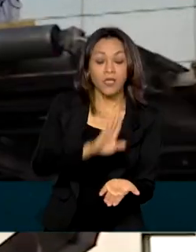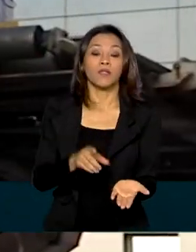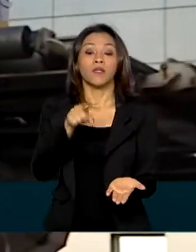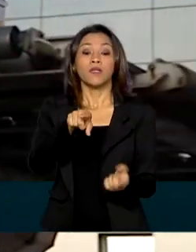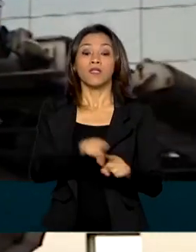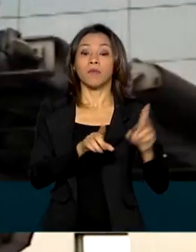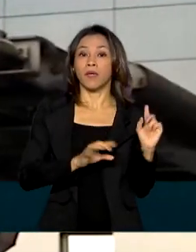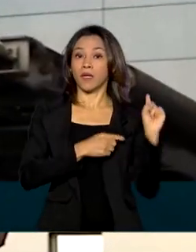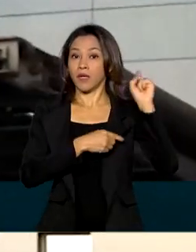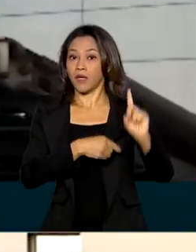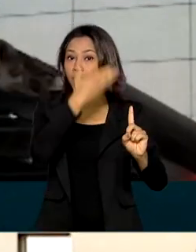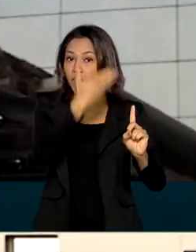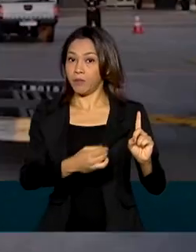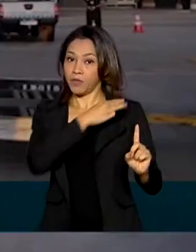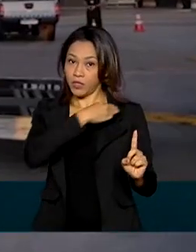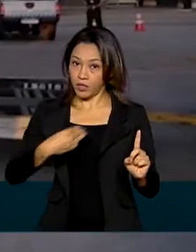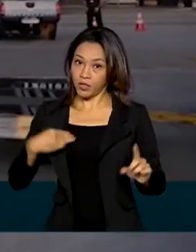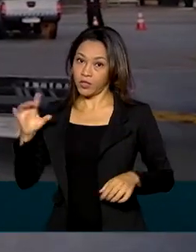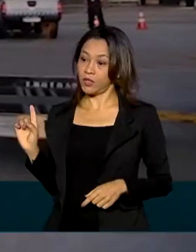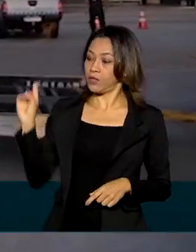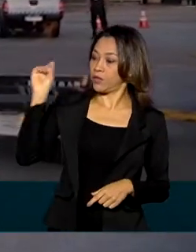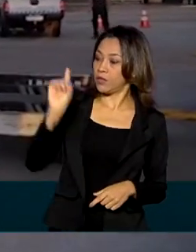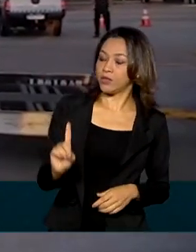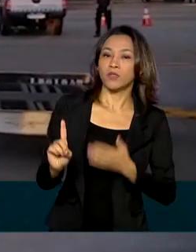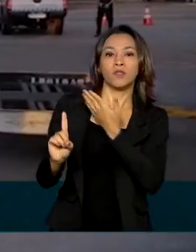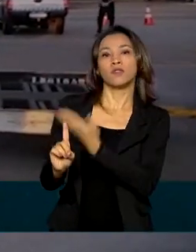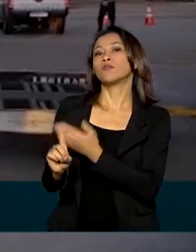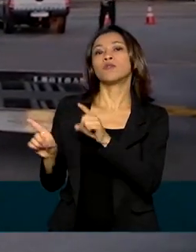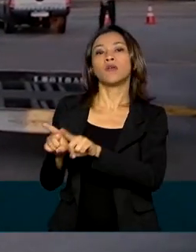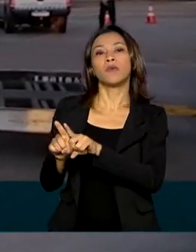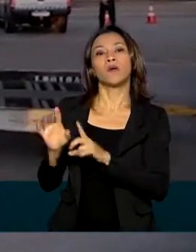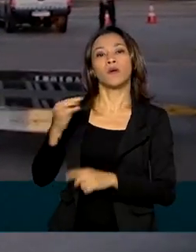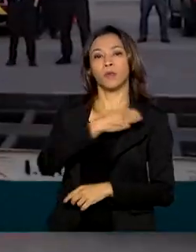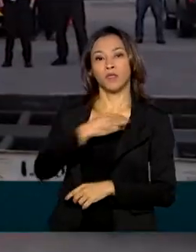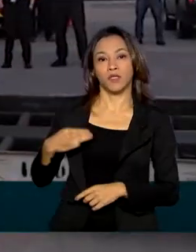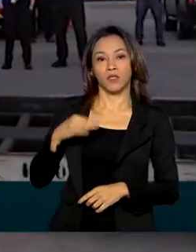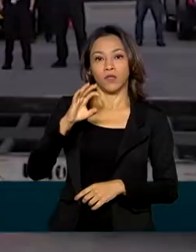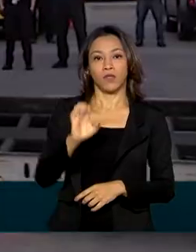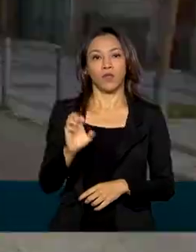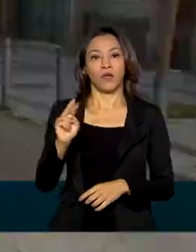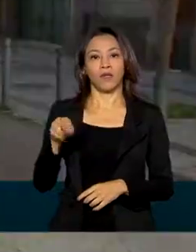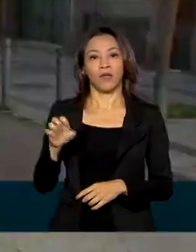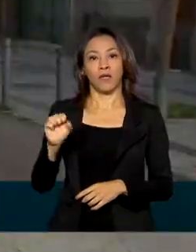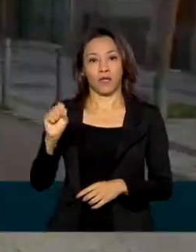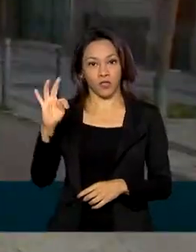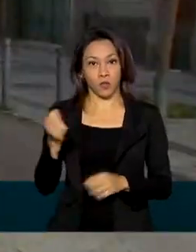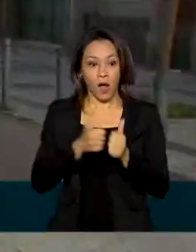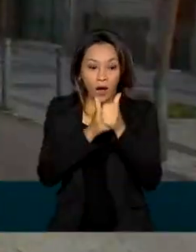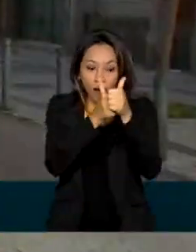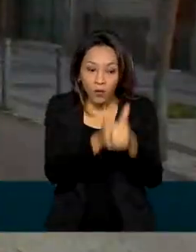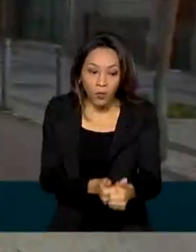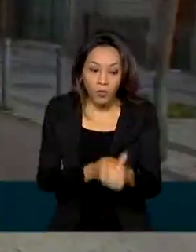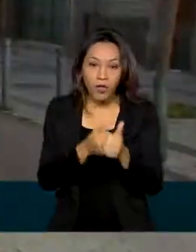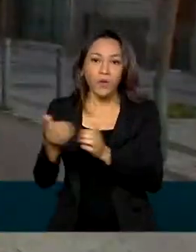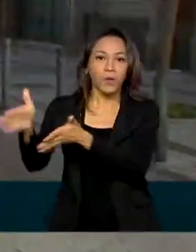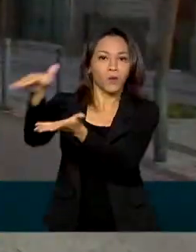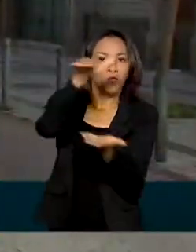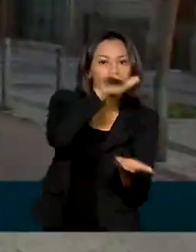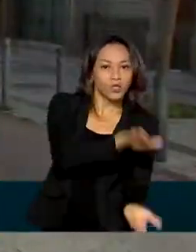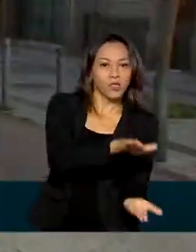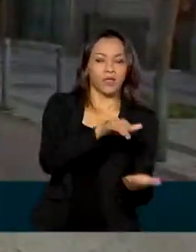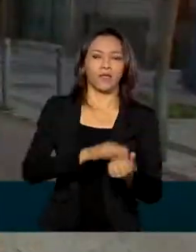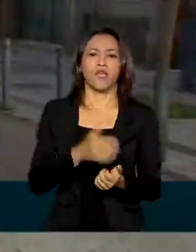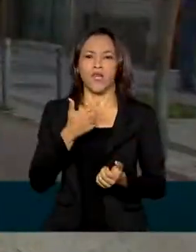ministros Eduardo Pazuello e Ernesto Araújo, acompanhou a chegada dos imunizantes. O ministro Araújo falou sobre o